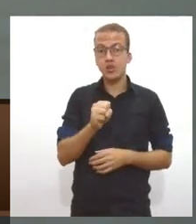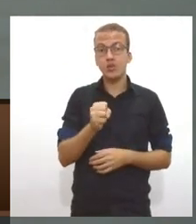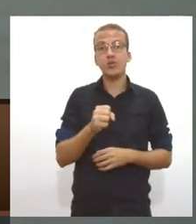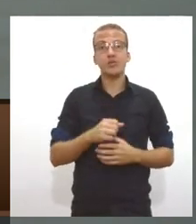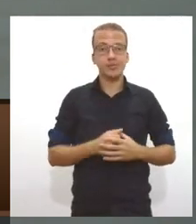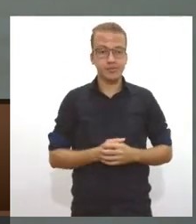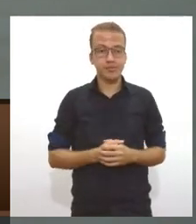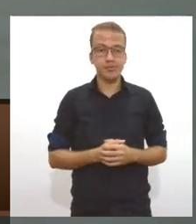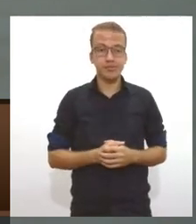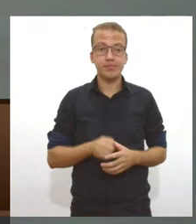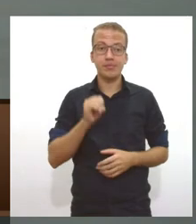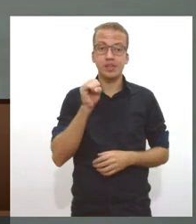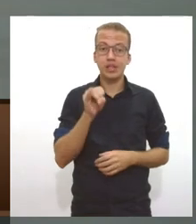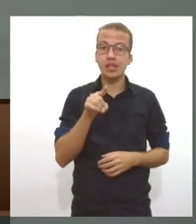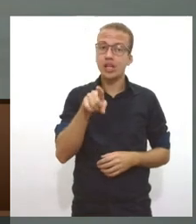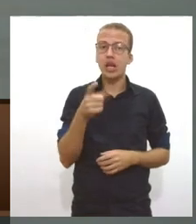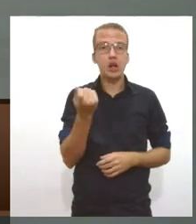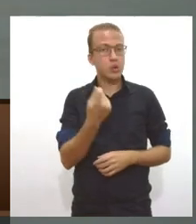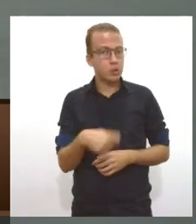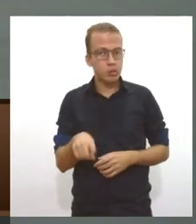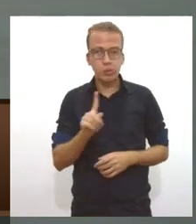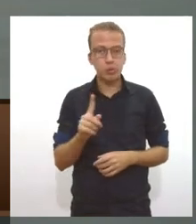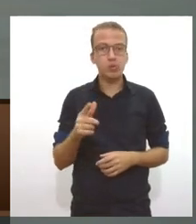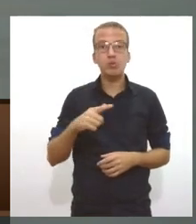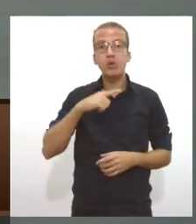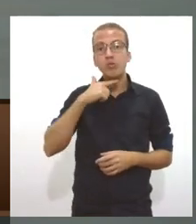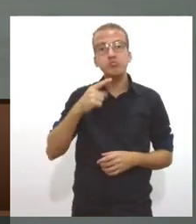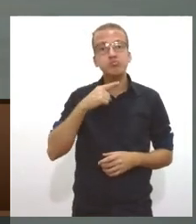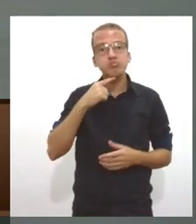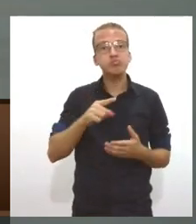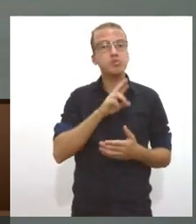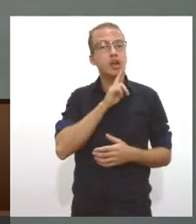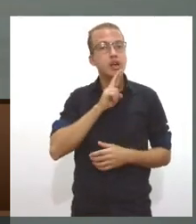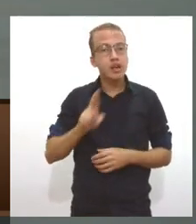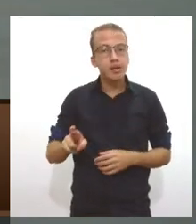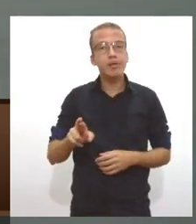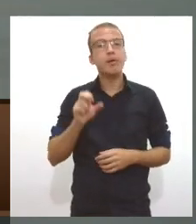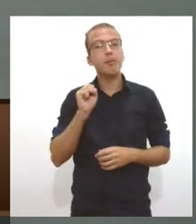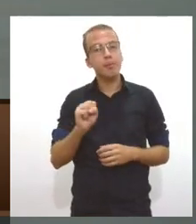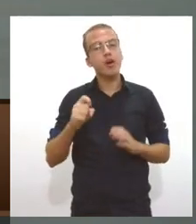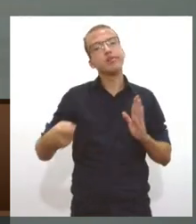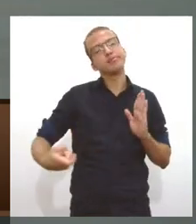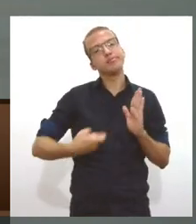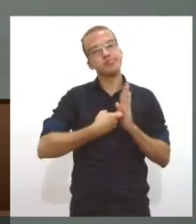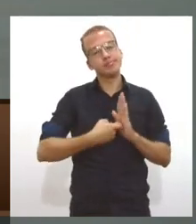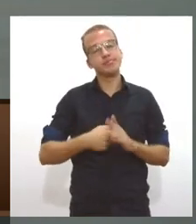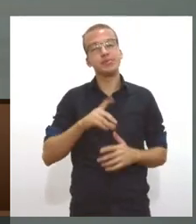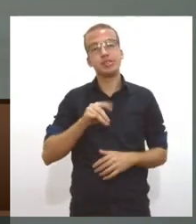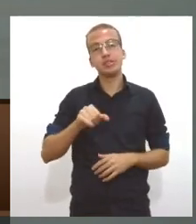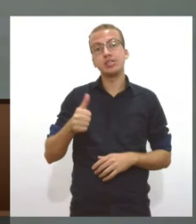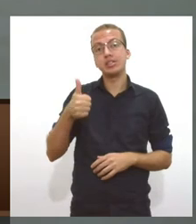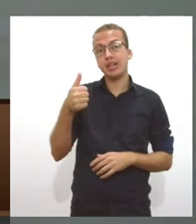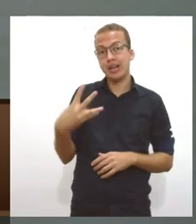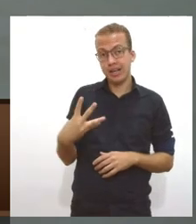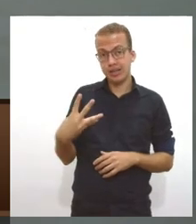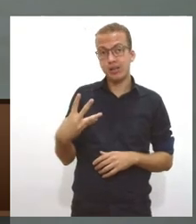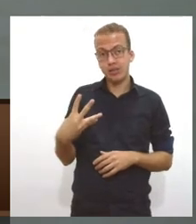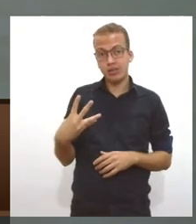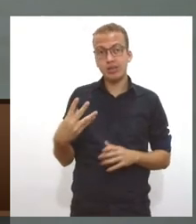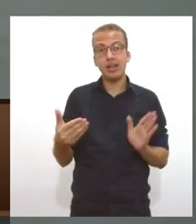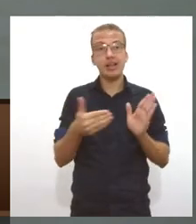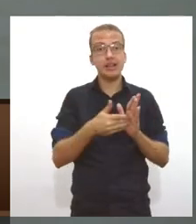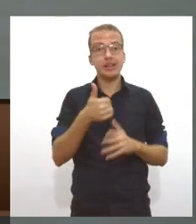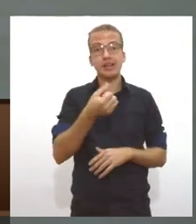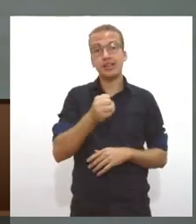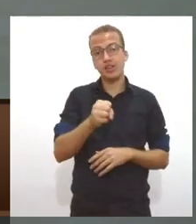suas manifestações atendidas poderão interpor recursos entre os dias 14 e 18 de junho em ambos casos para